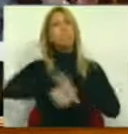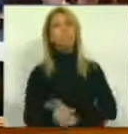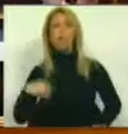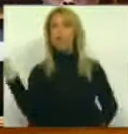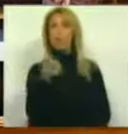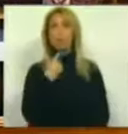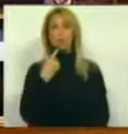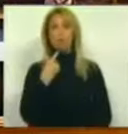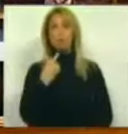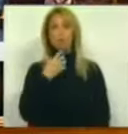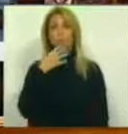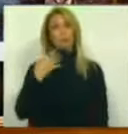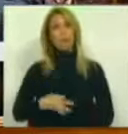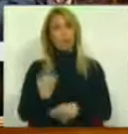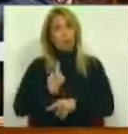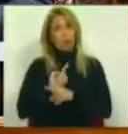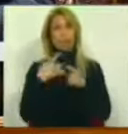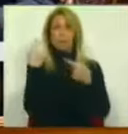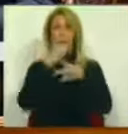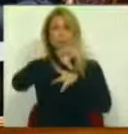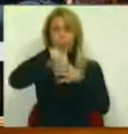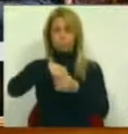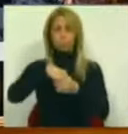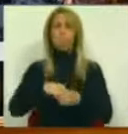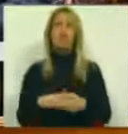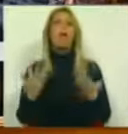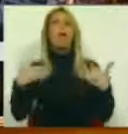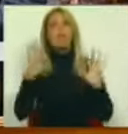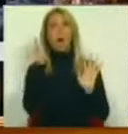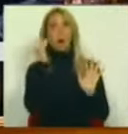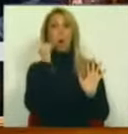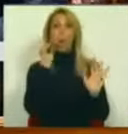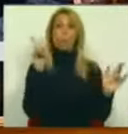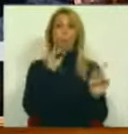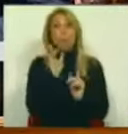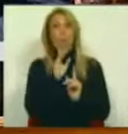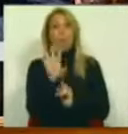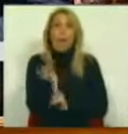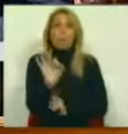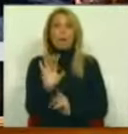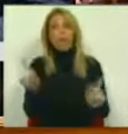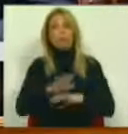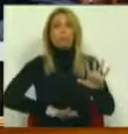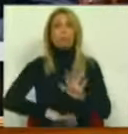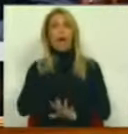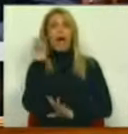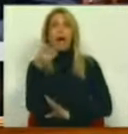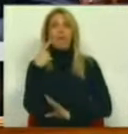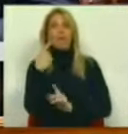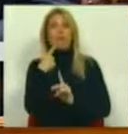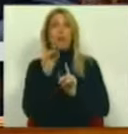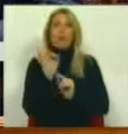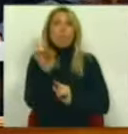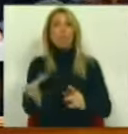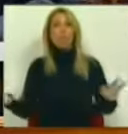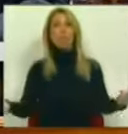todos os seus preceitos. Mas, já que se optou por fazer esta revisão pontual, nós estamos disponíveis para ir, por exemplo,